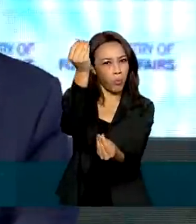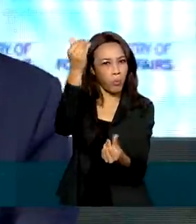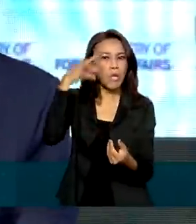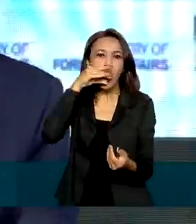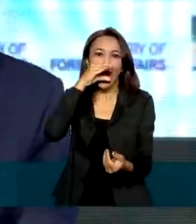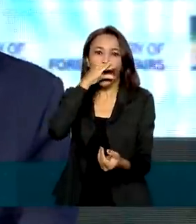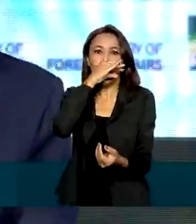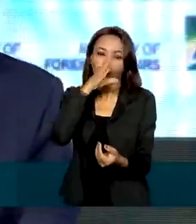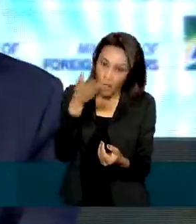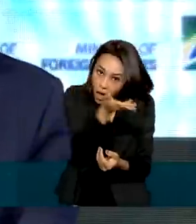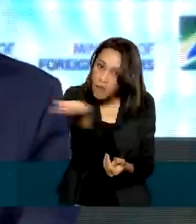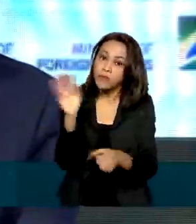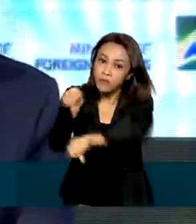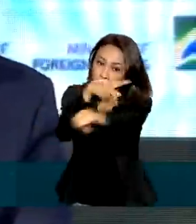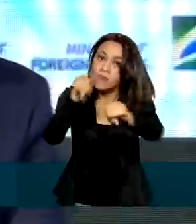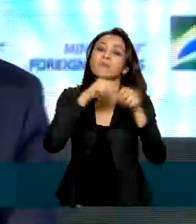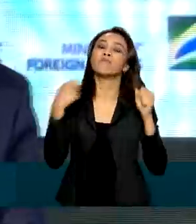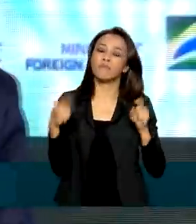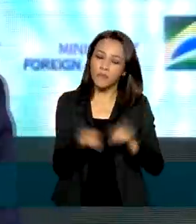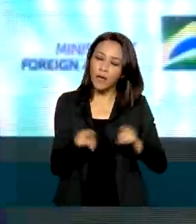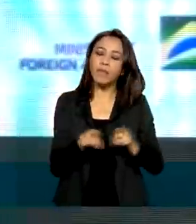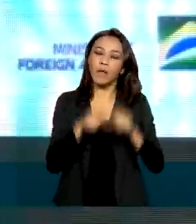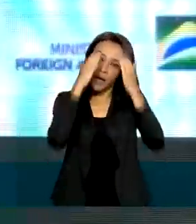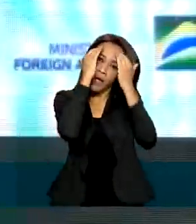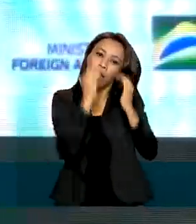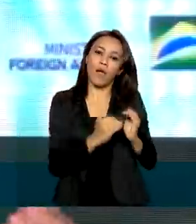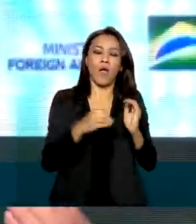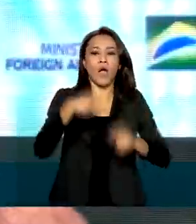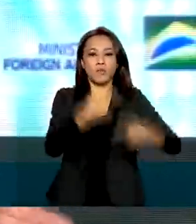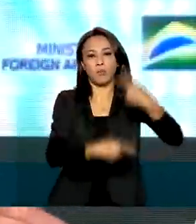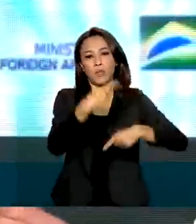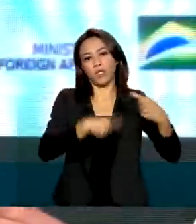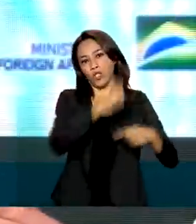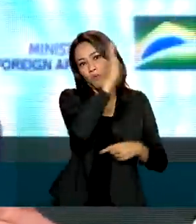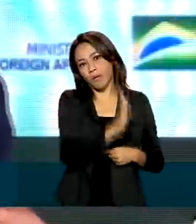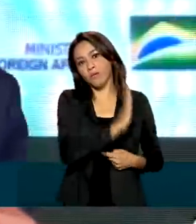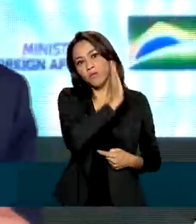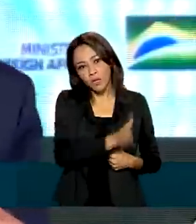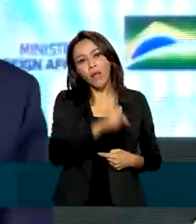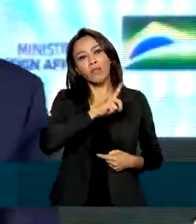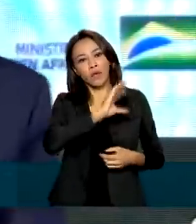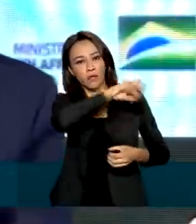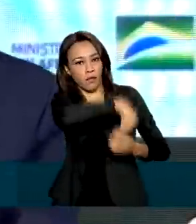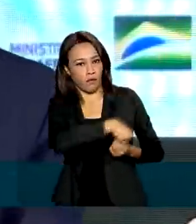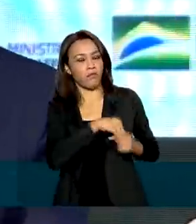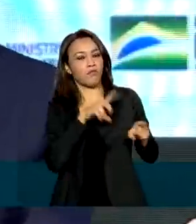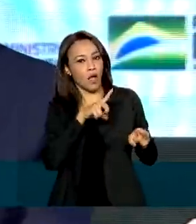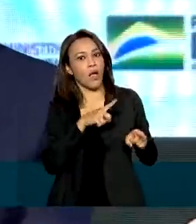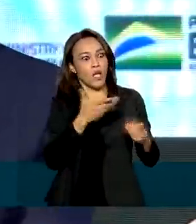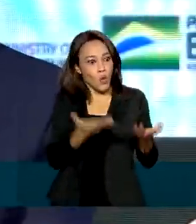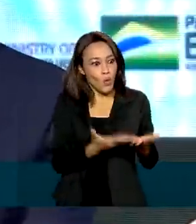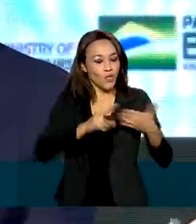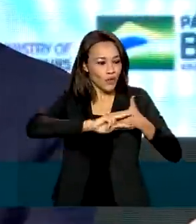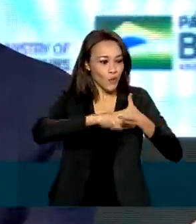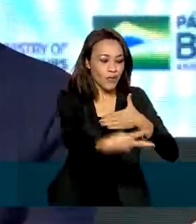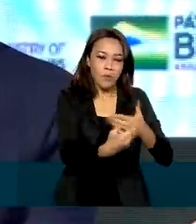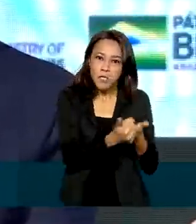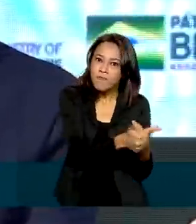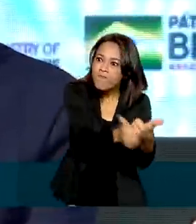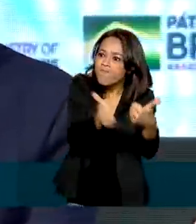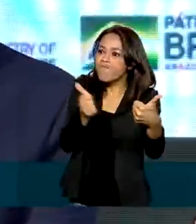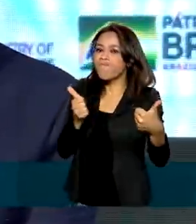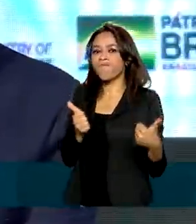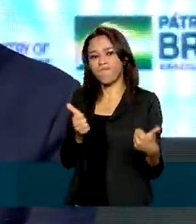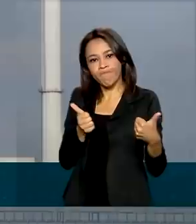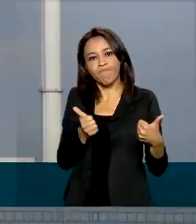estufa, também têm que aderir a todas as políticas que o Brasil já tem internamente e que estão refletidas aí nos movimentos que a gente